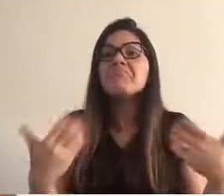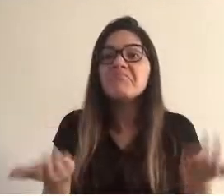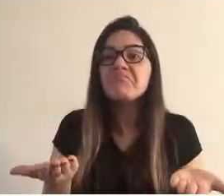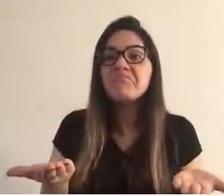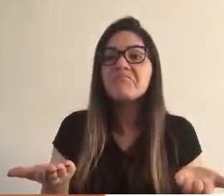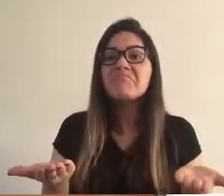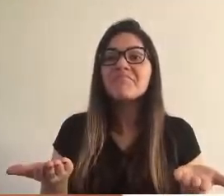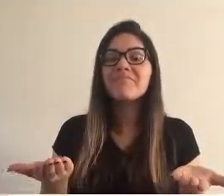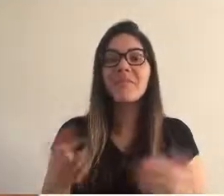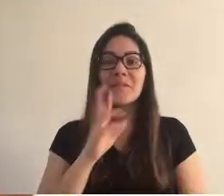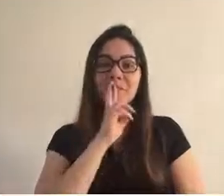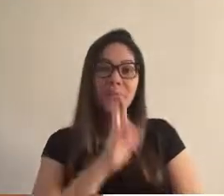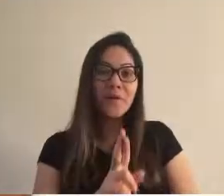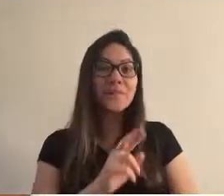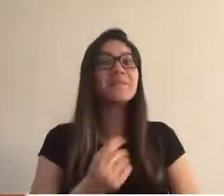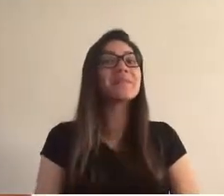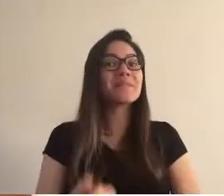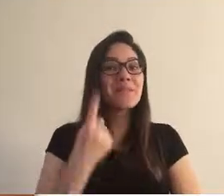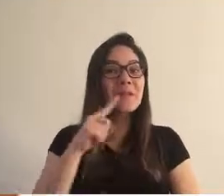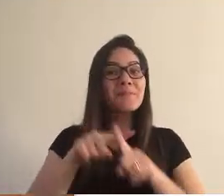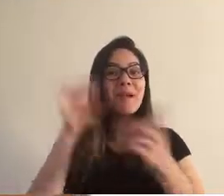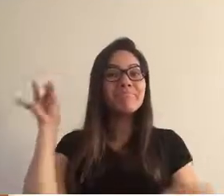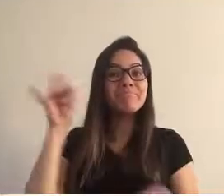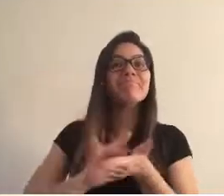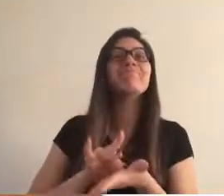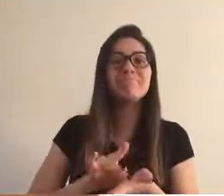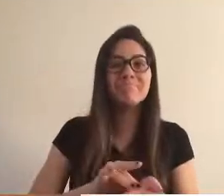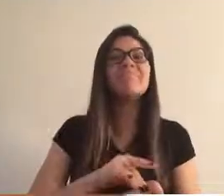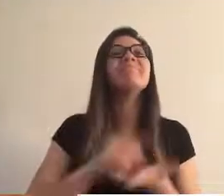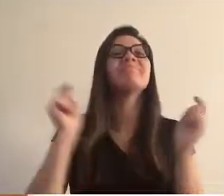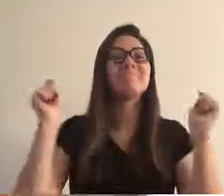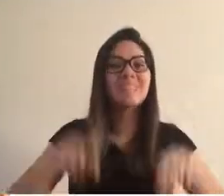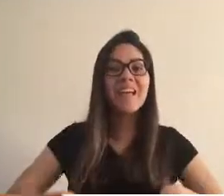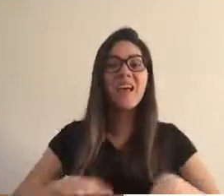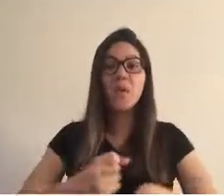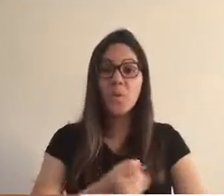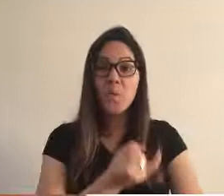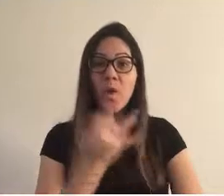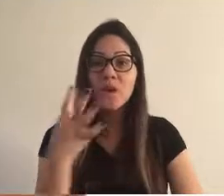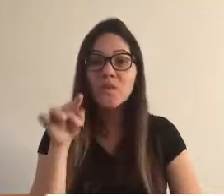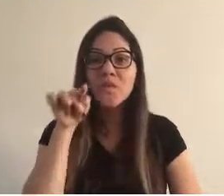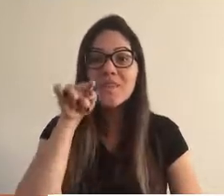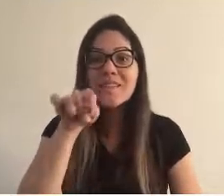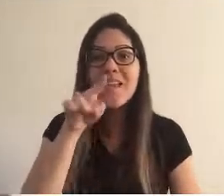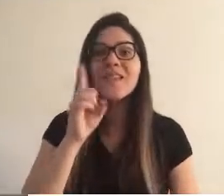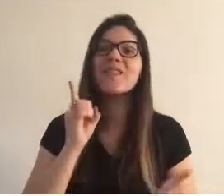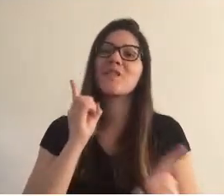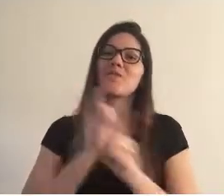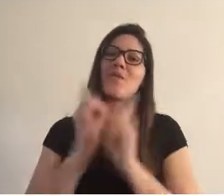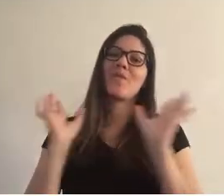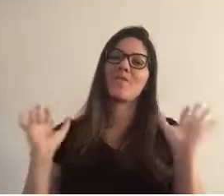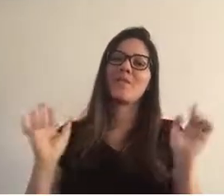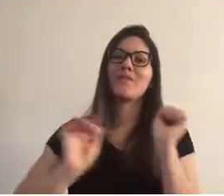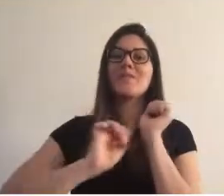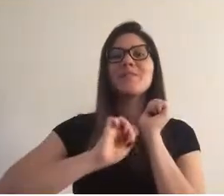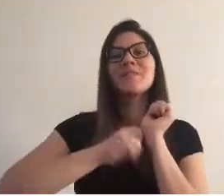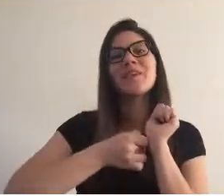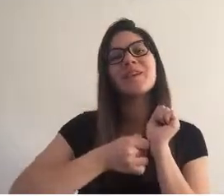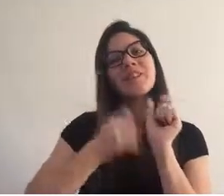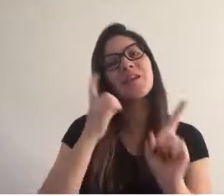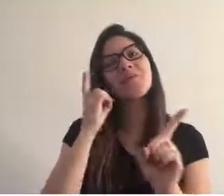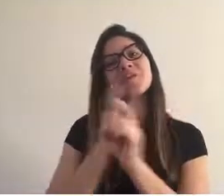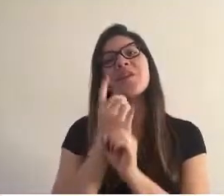A resposta pode parecer estranha, mas é o que realmente funciona. O quanto você terá que descobrir. O